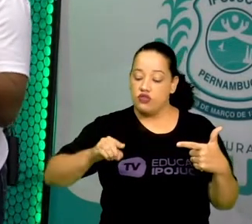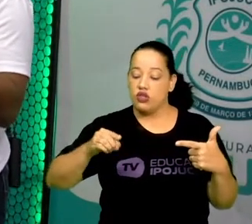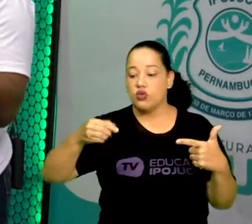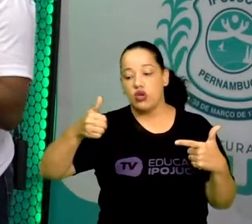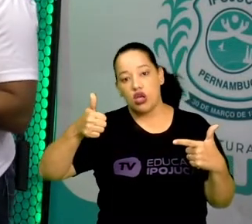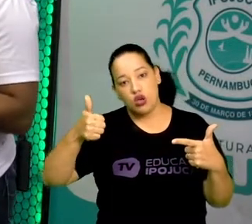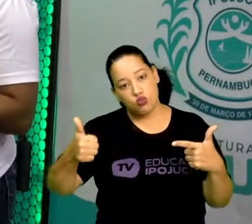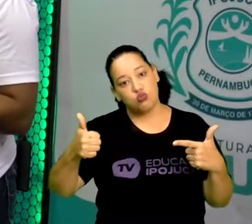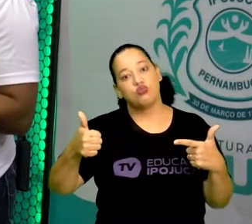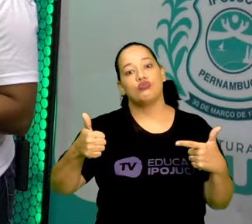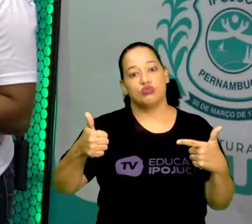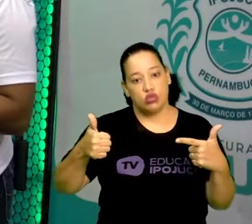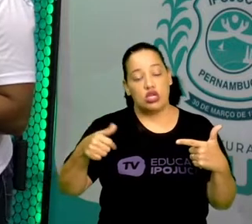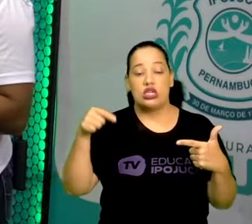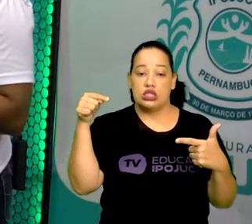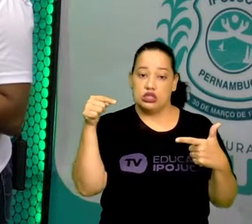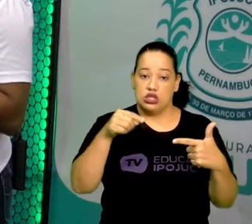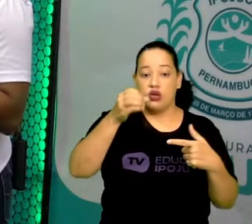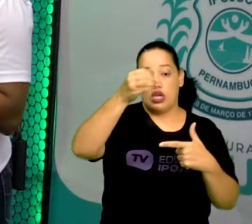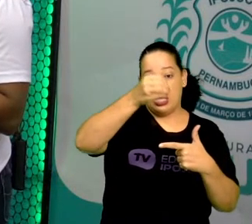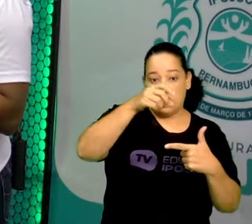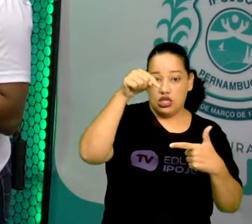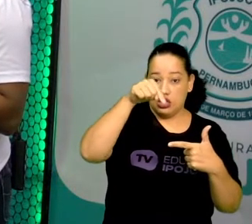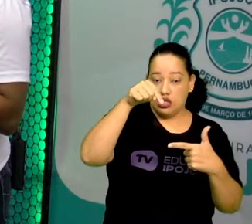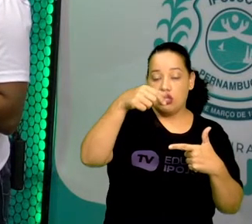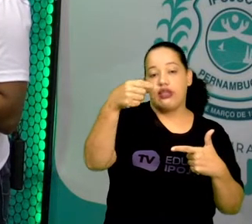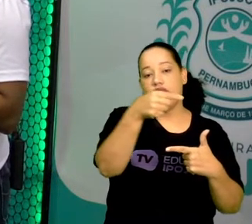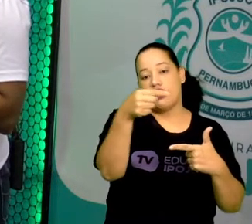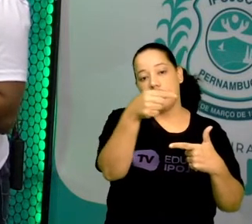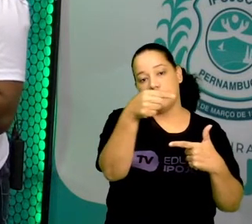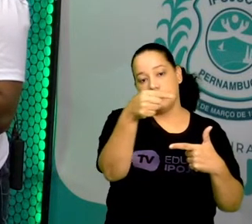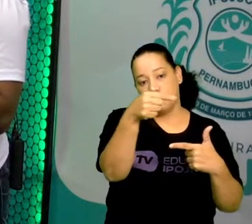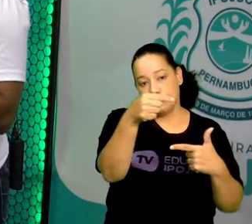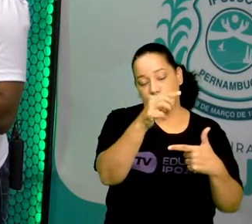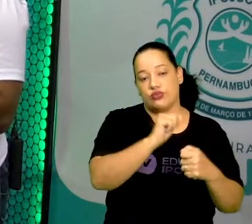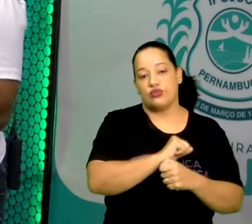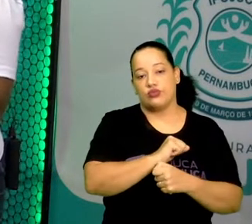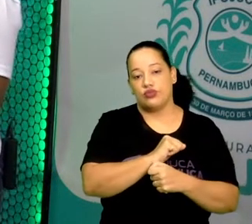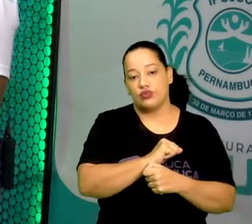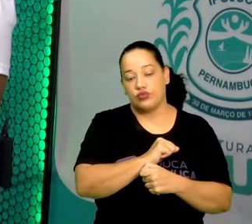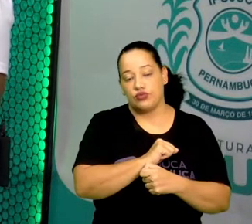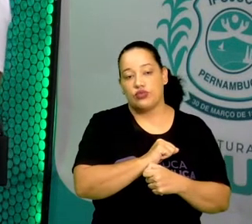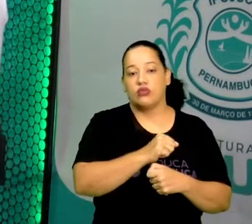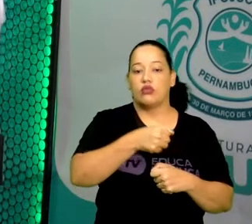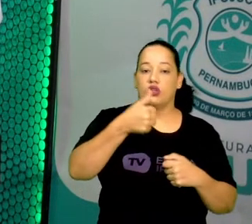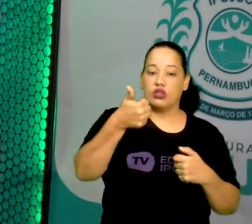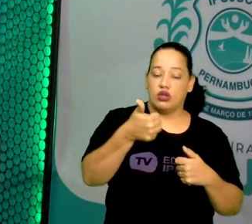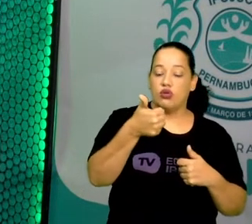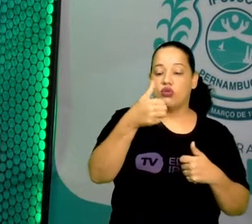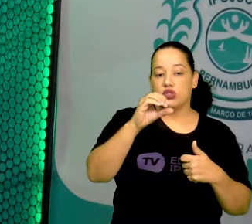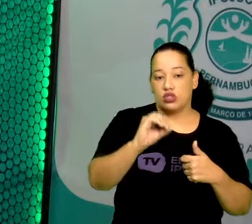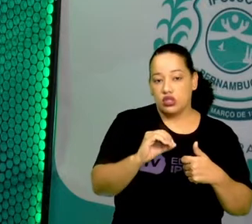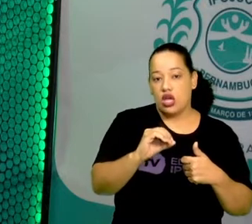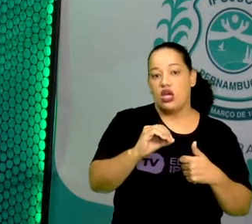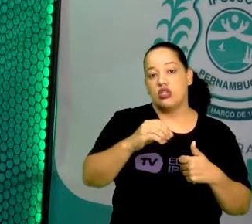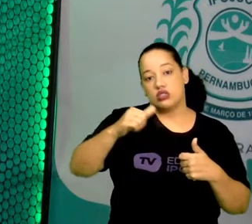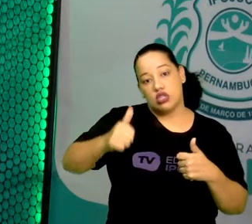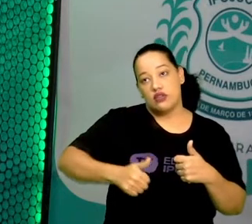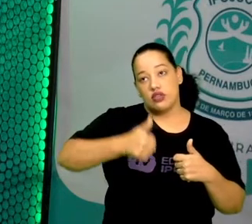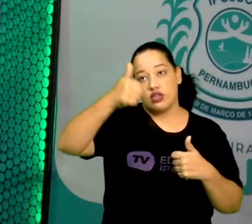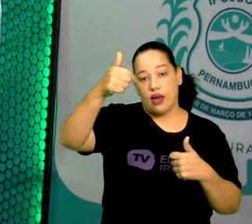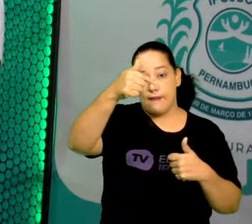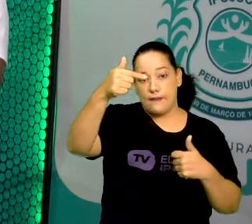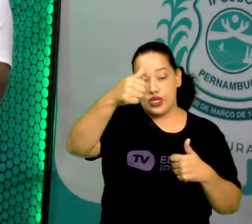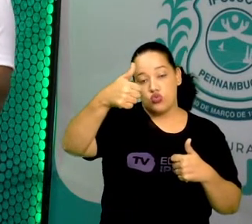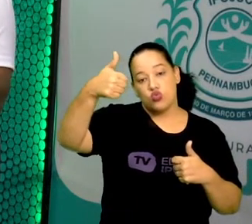expoente é negativo. Olha aqui, 1 metro. Aí, 10 elevado a menos 1, 0,1 metros.